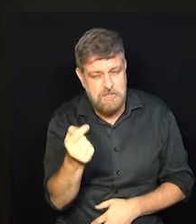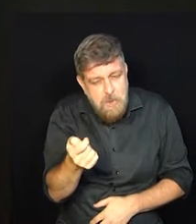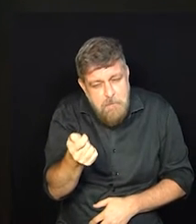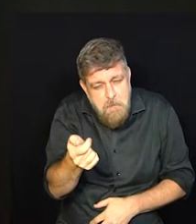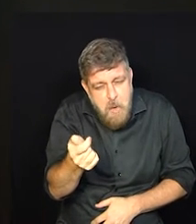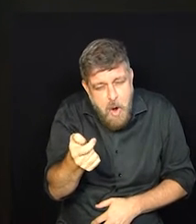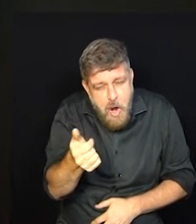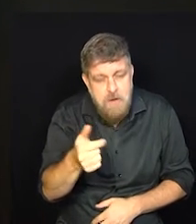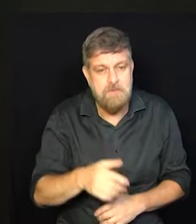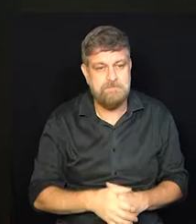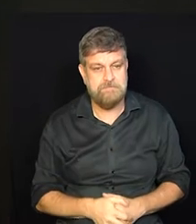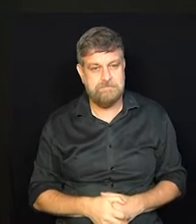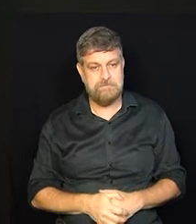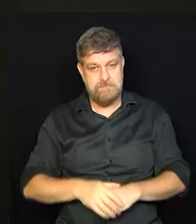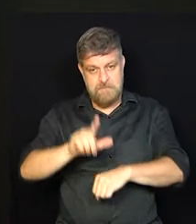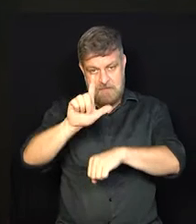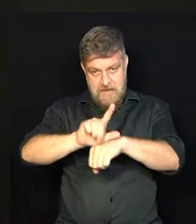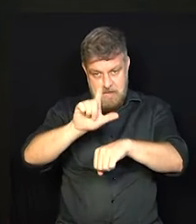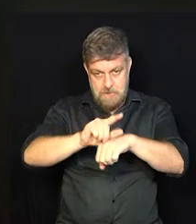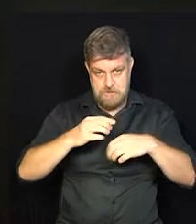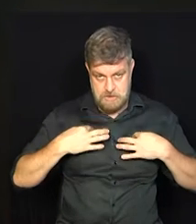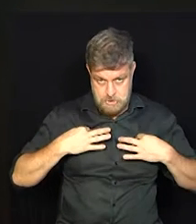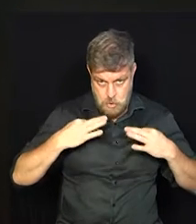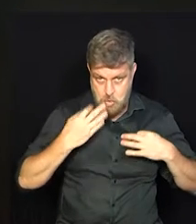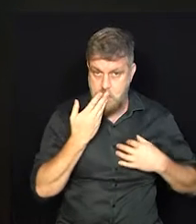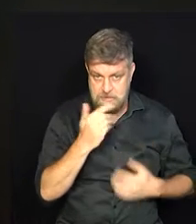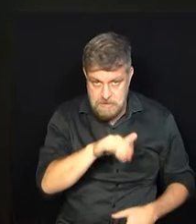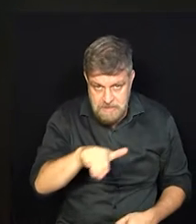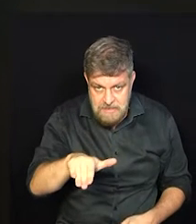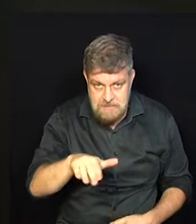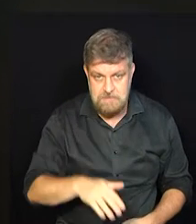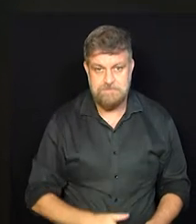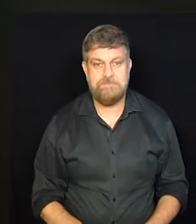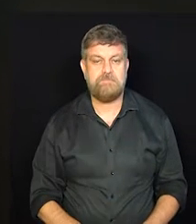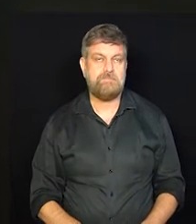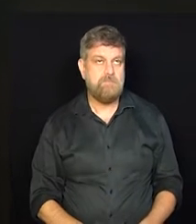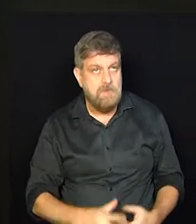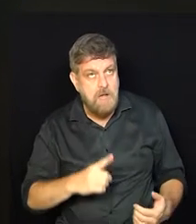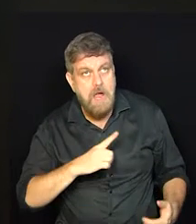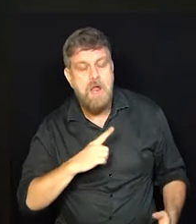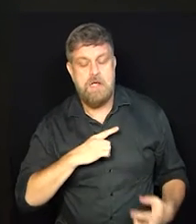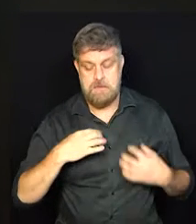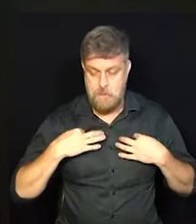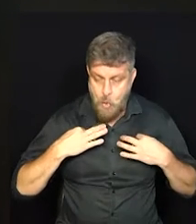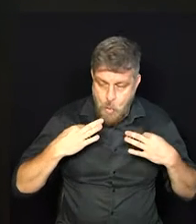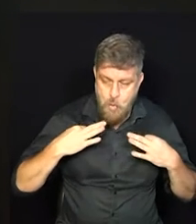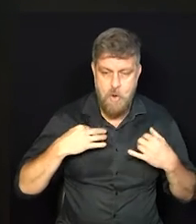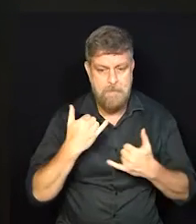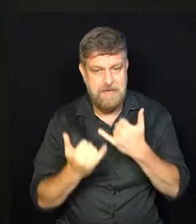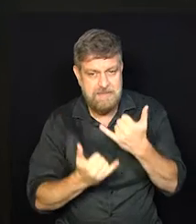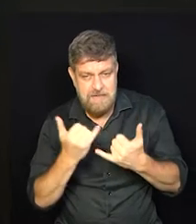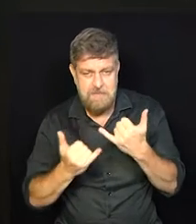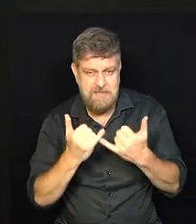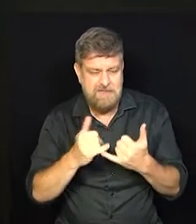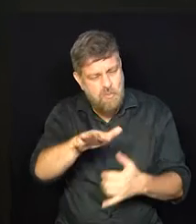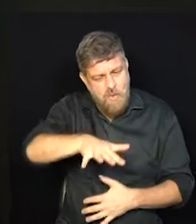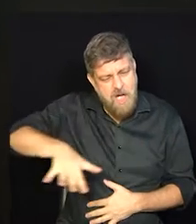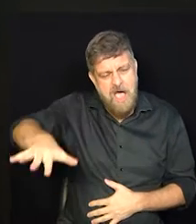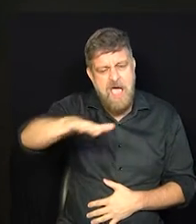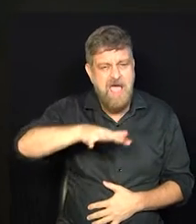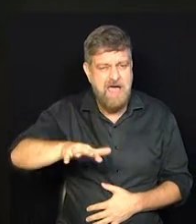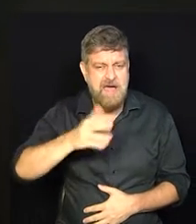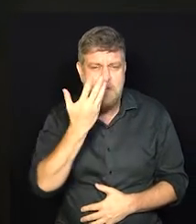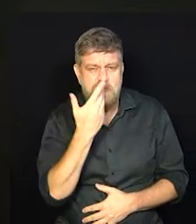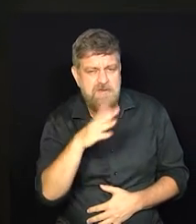retorno. A loja é de roupas infantis, é isso? Tem roupa, tem brinquedos, é poeira e cultura de modo geral.